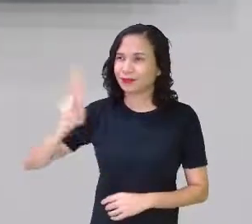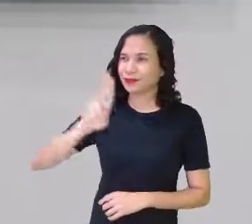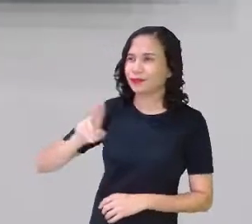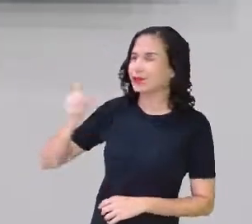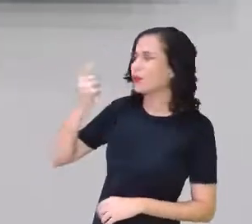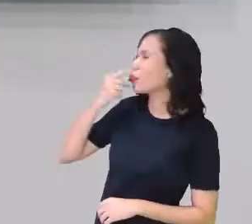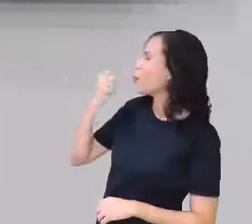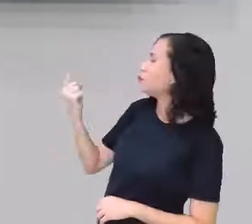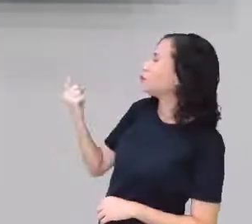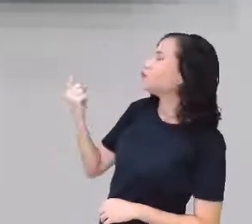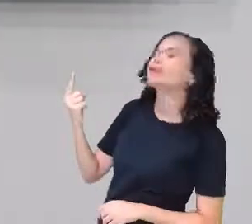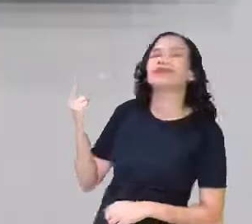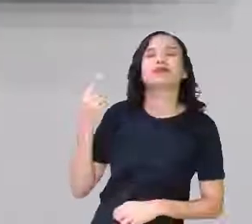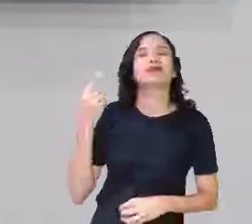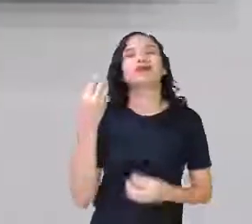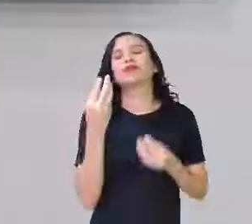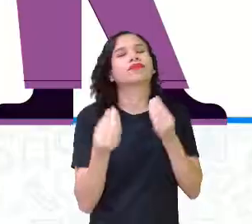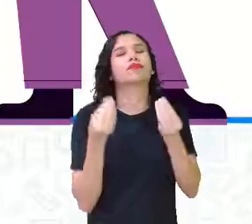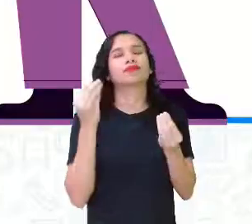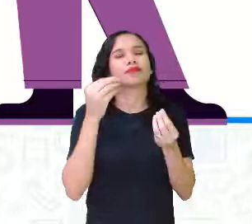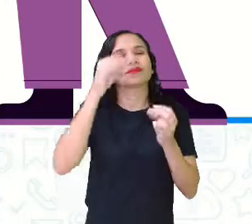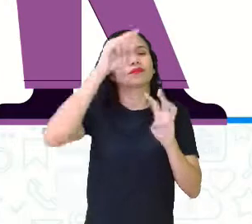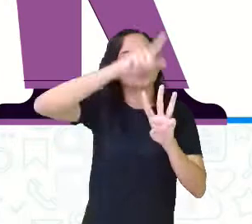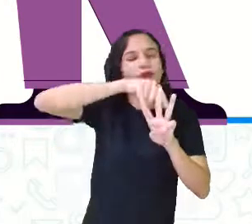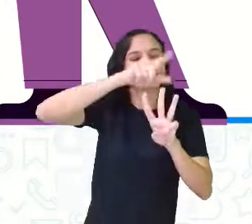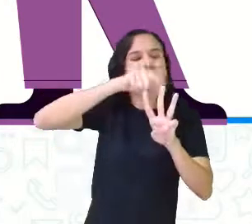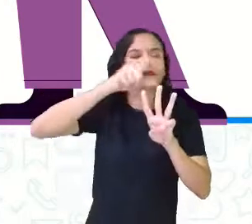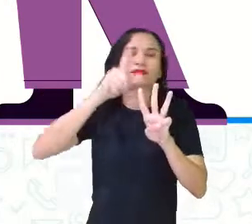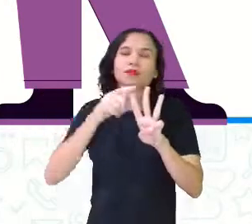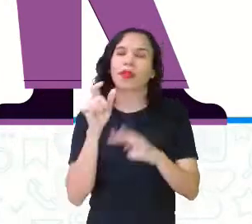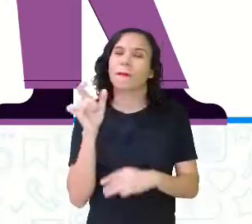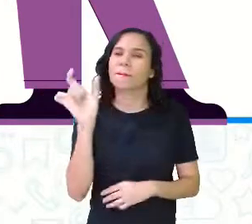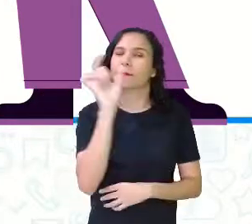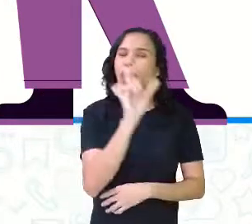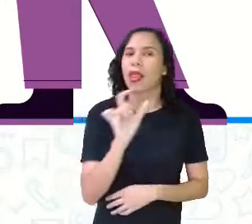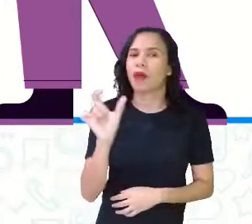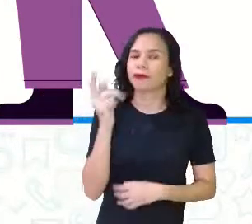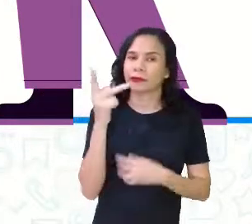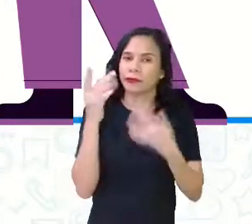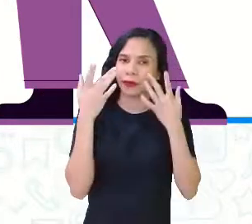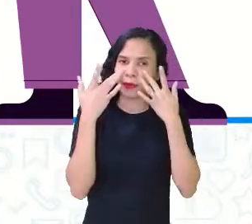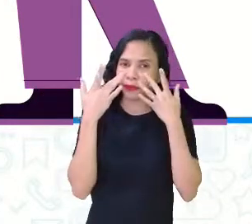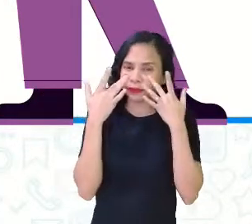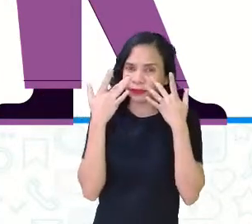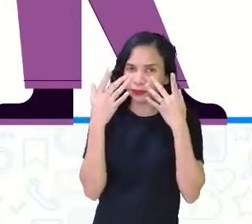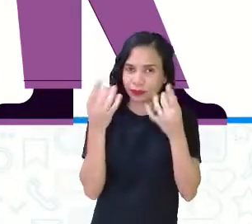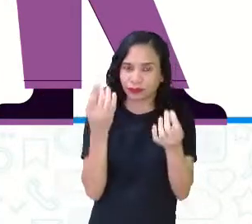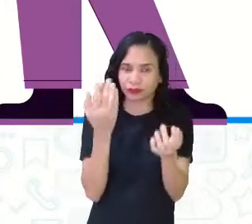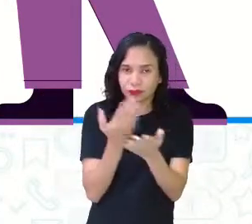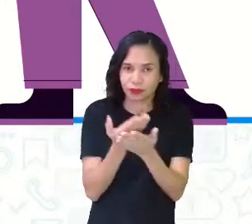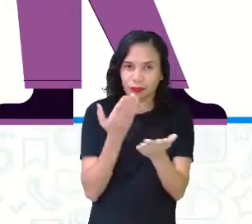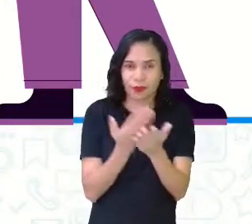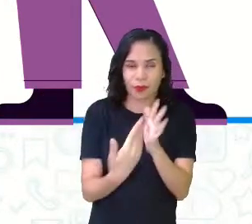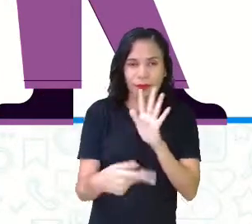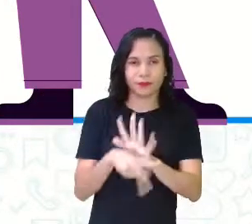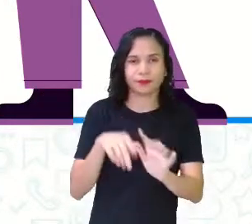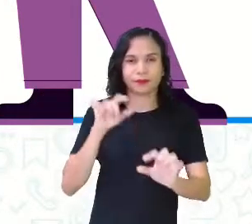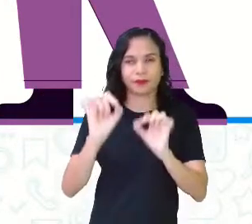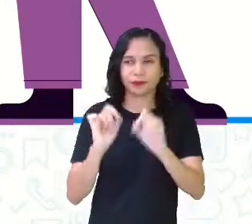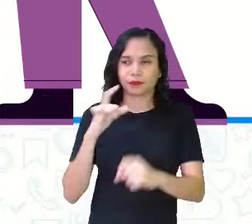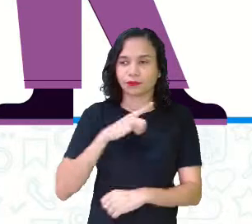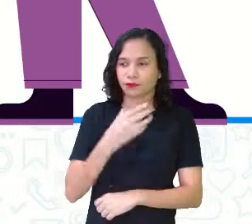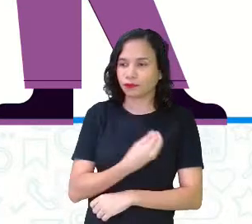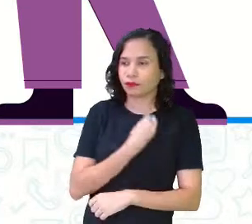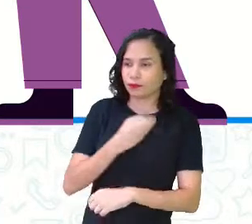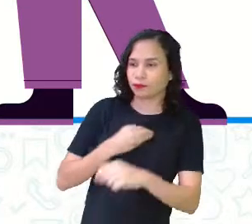Agora, dá uma olhadinha nessas três palavras. Eu quero ver se você está atento à aula. O que elas três